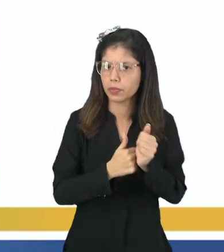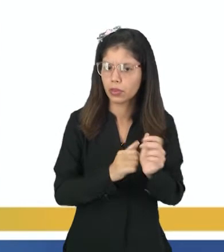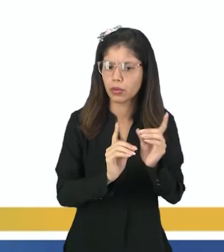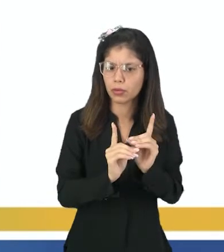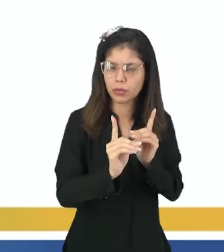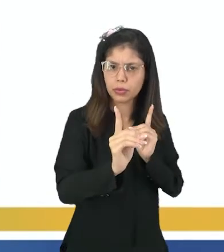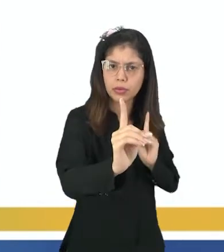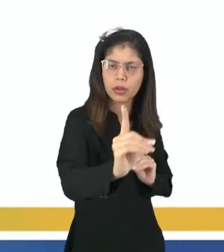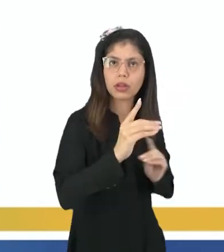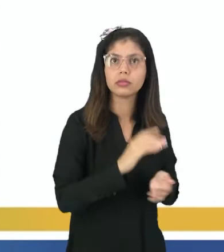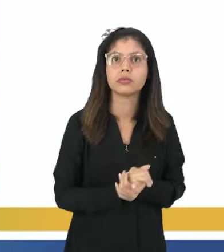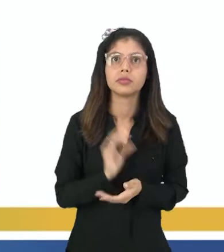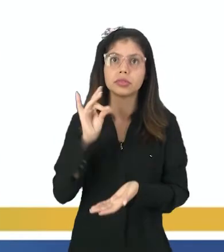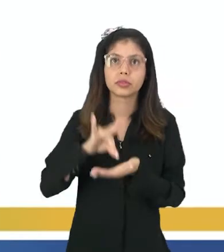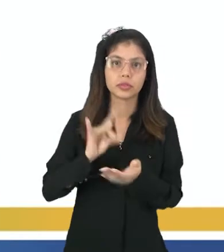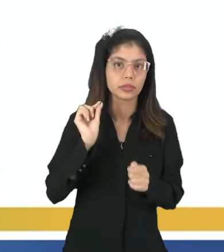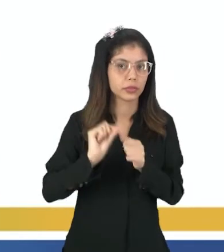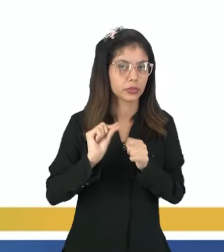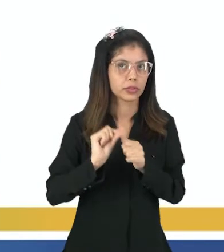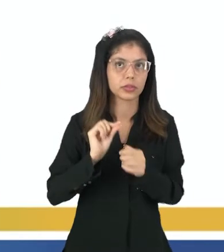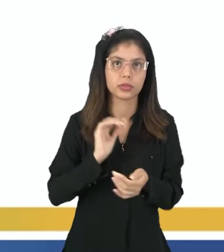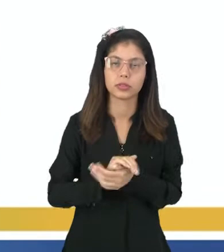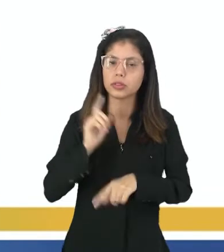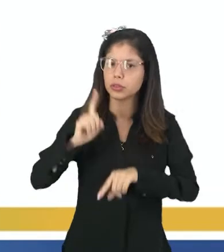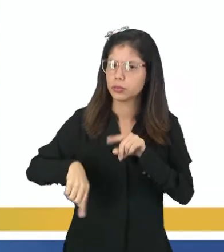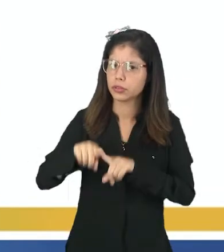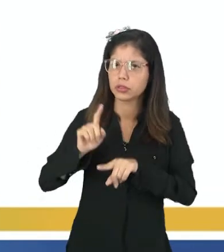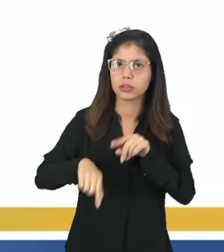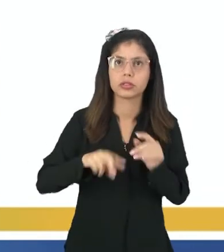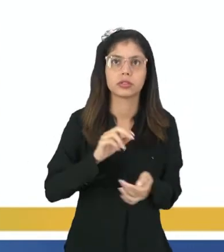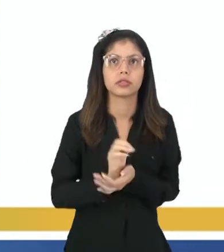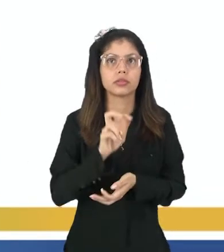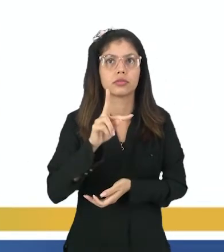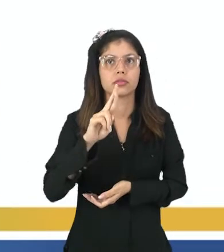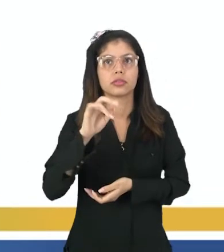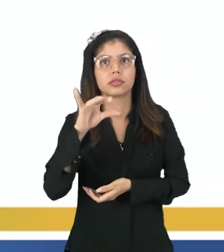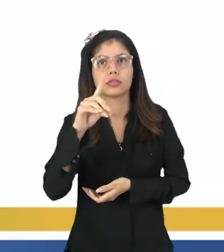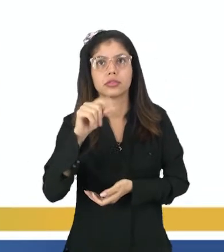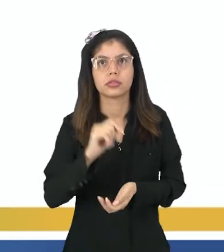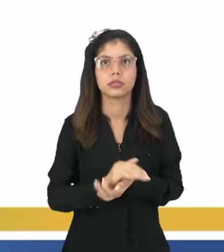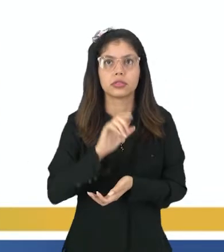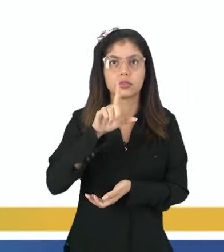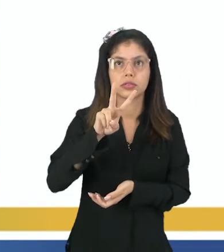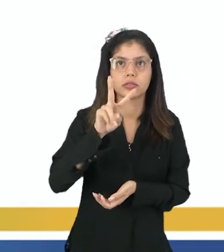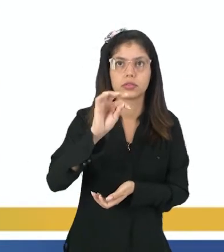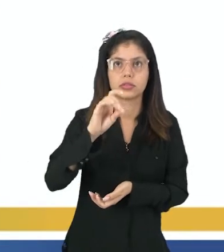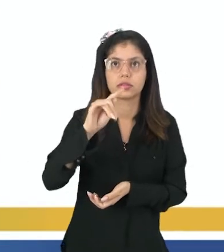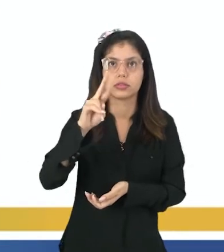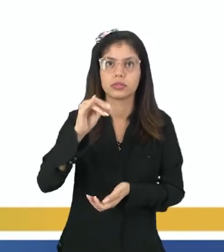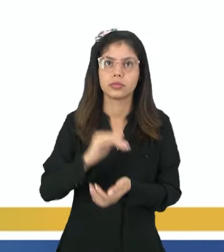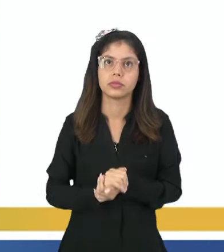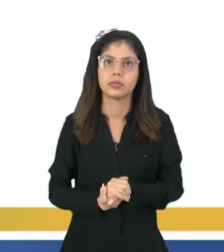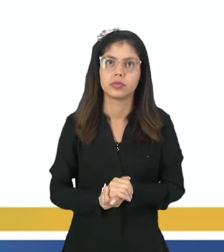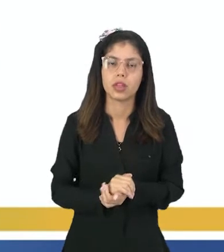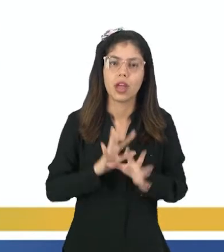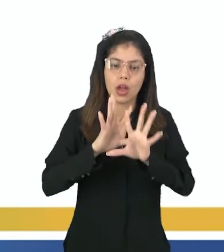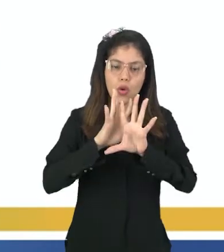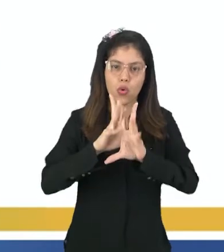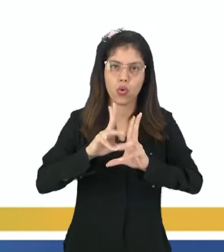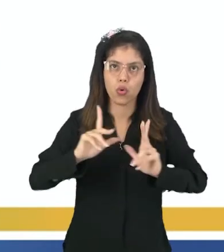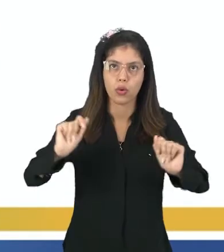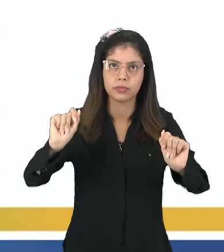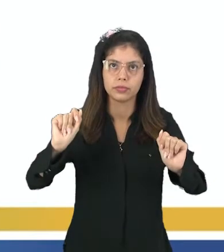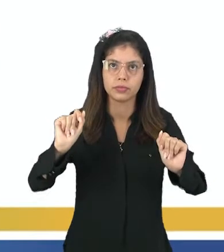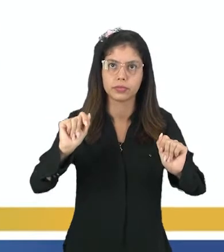alongado. Eles são feitos do que a gente chama de matéria volátil, tá? Que ela consegue evaporar facilmente, que é rico em